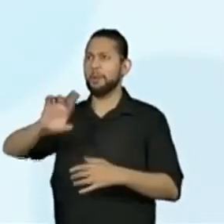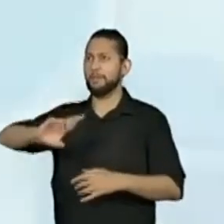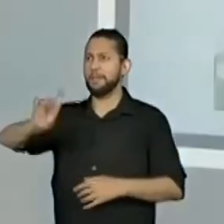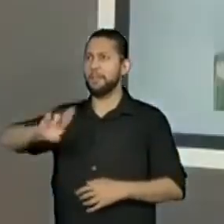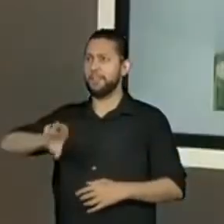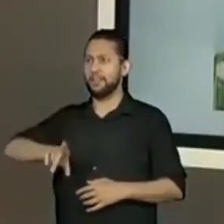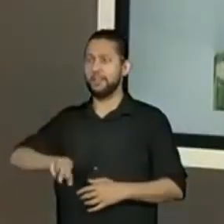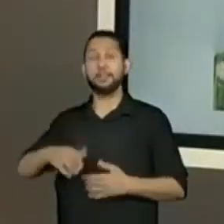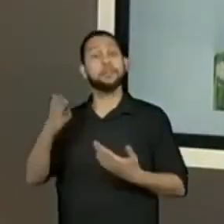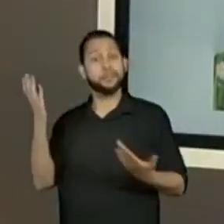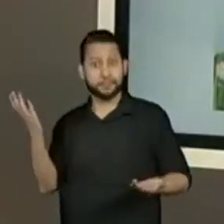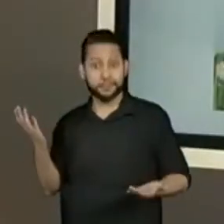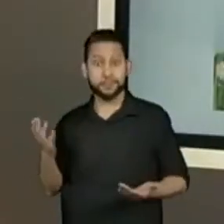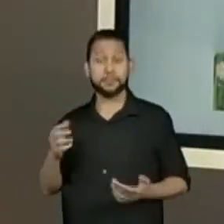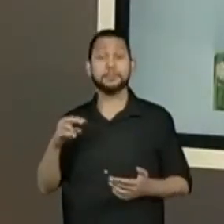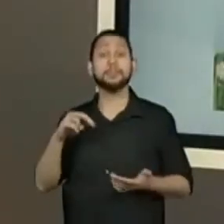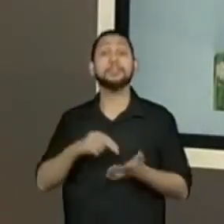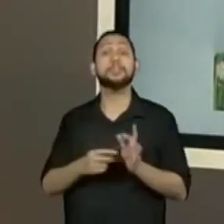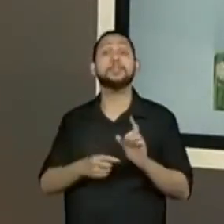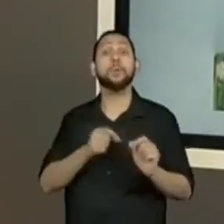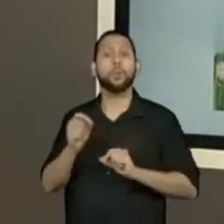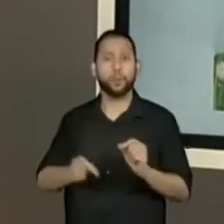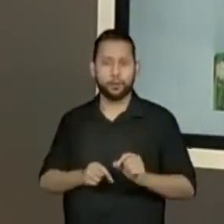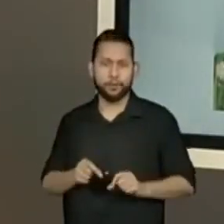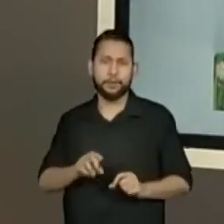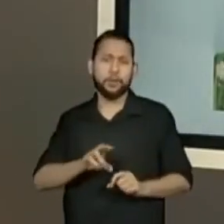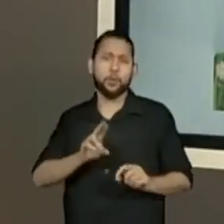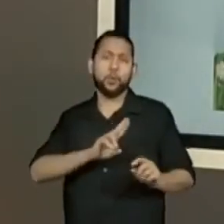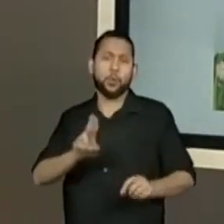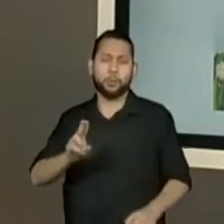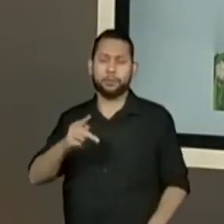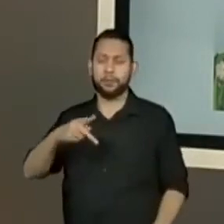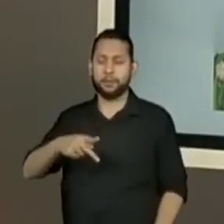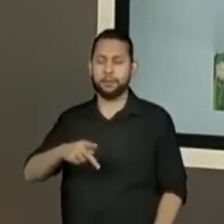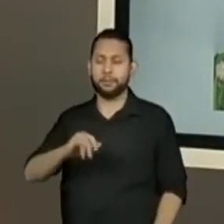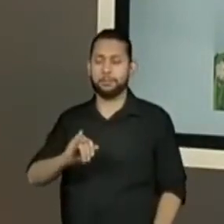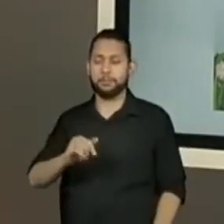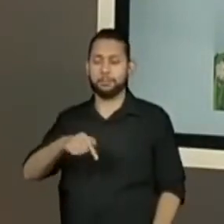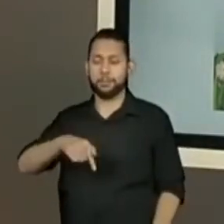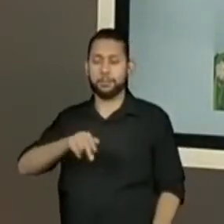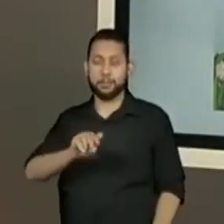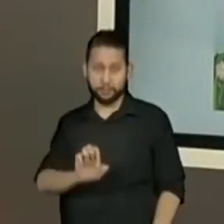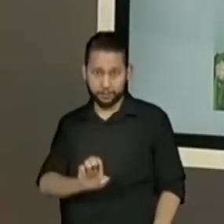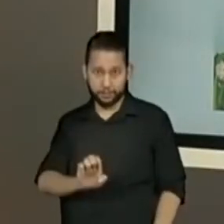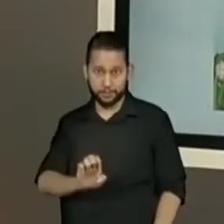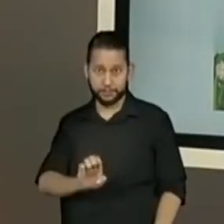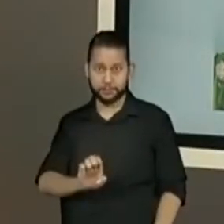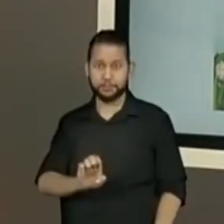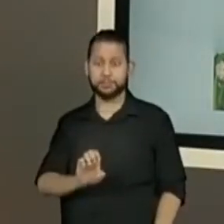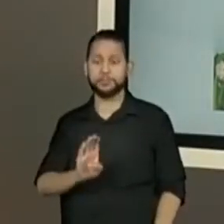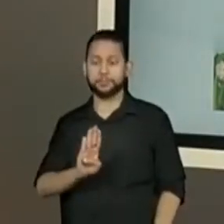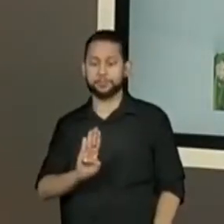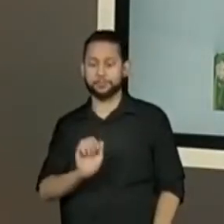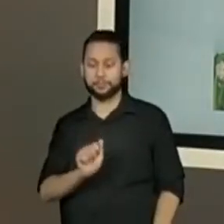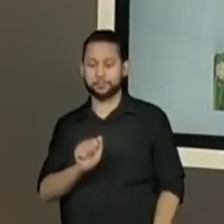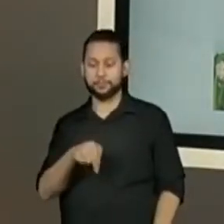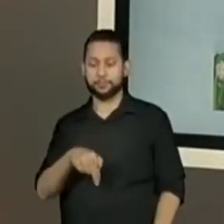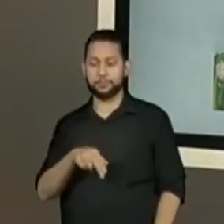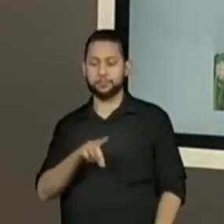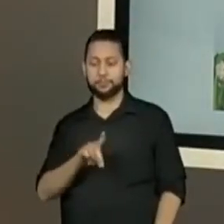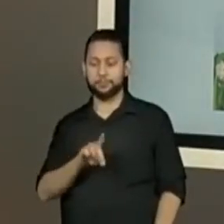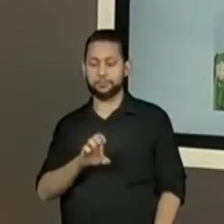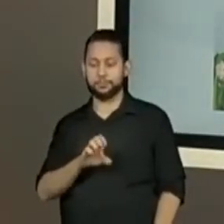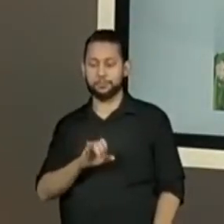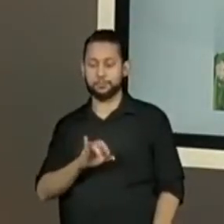vocês é a brincadeira pique-bandeira. Você conhece? Vocês conhecem essa brincadeira